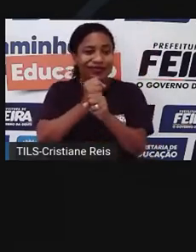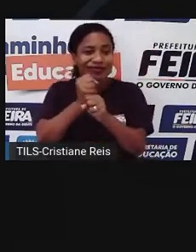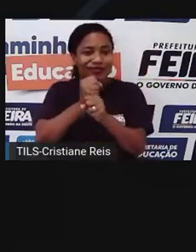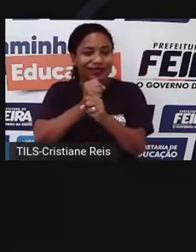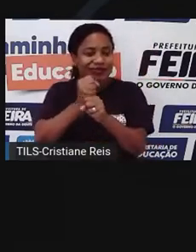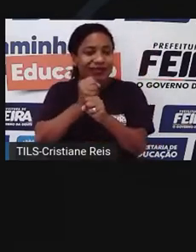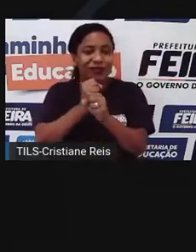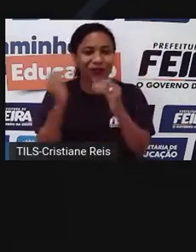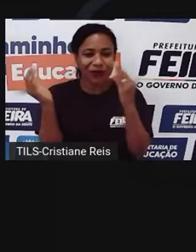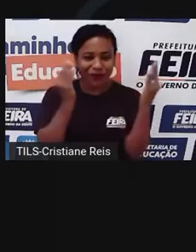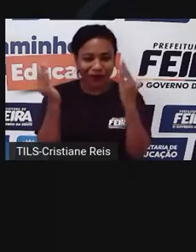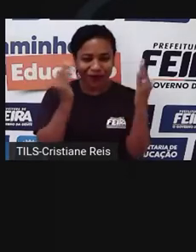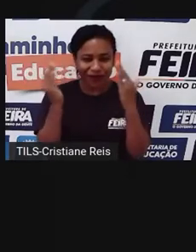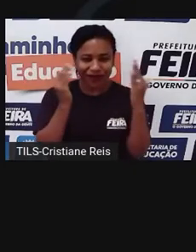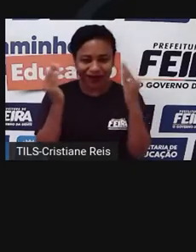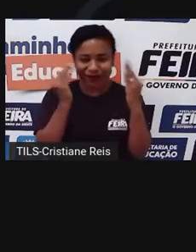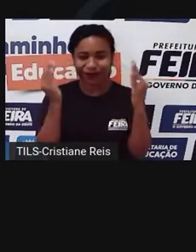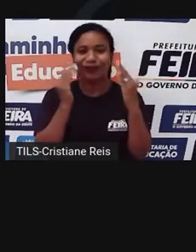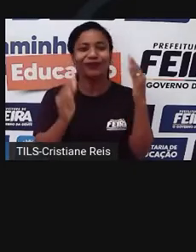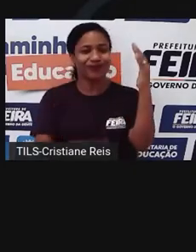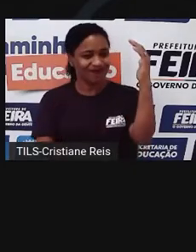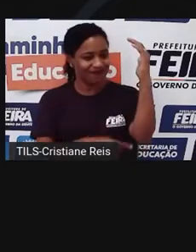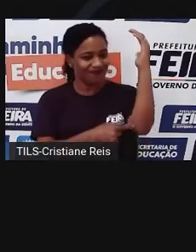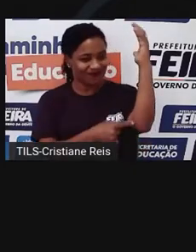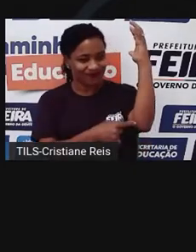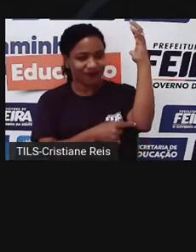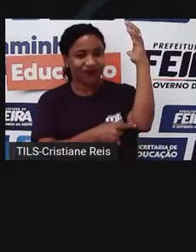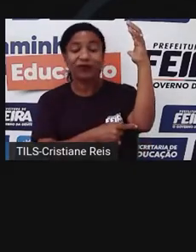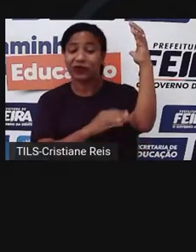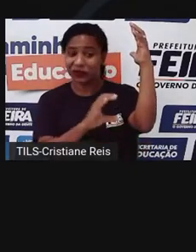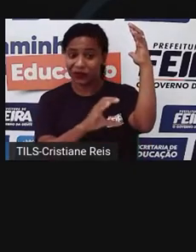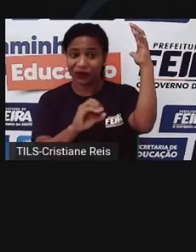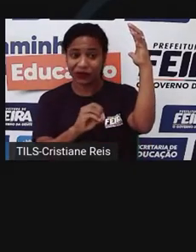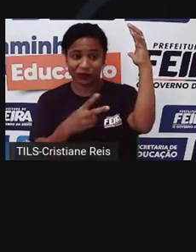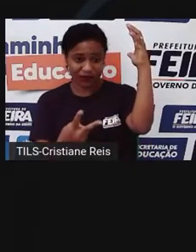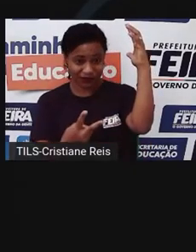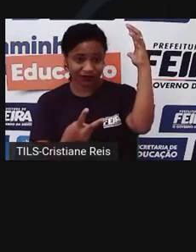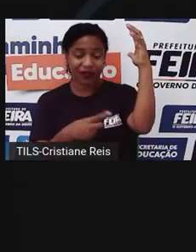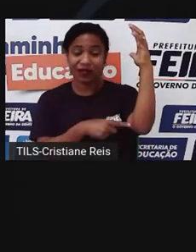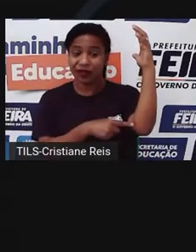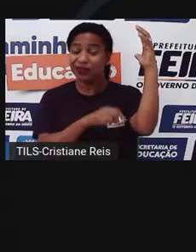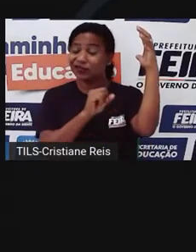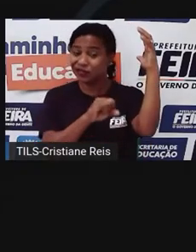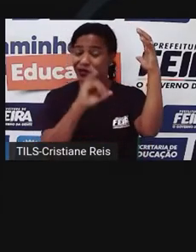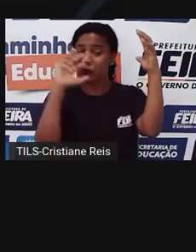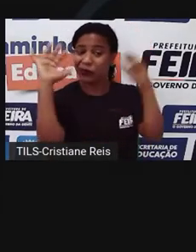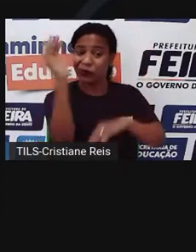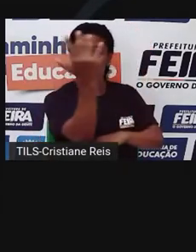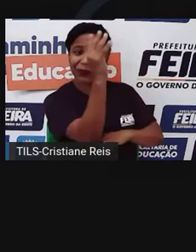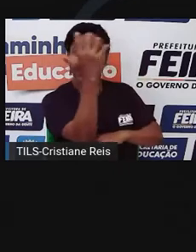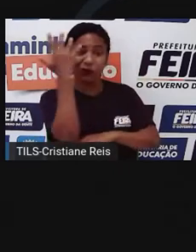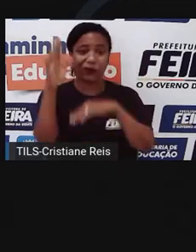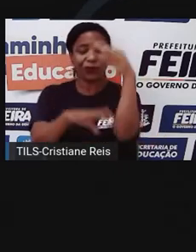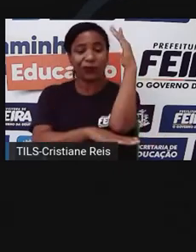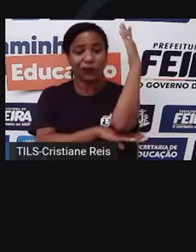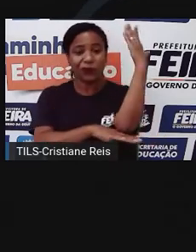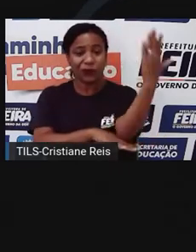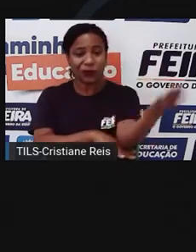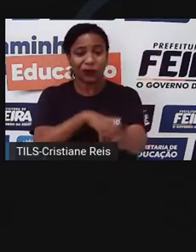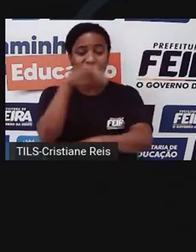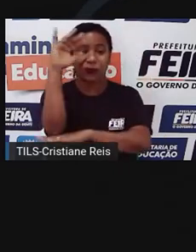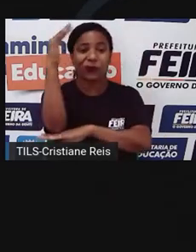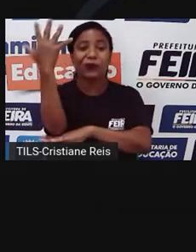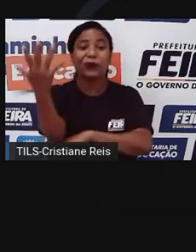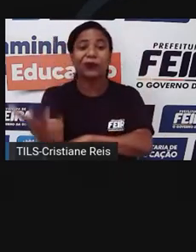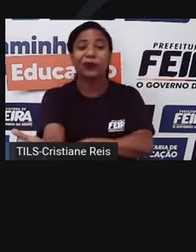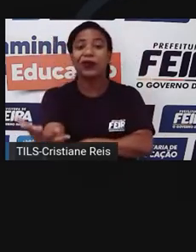fósseis de todo o planeta. A importância disso é que, se a gente desmatar essa floresta, este carbono vai pra atmosfera,